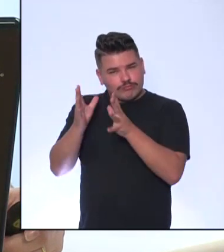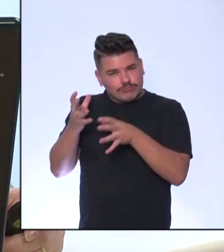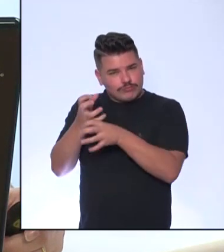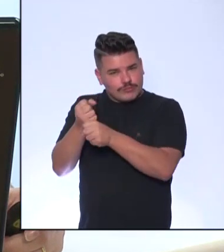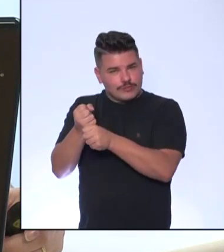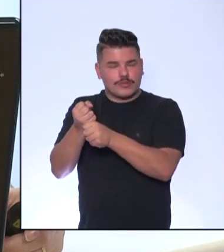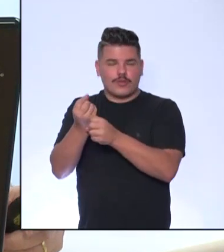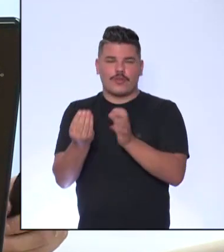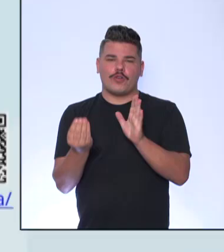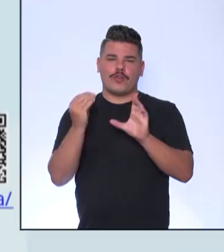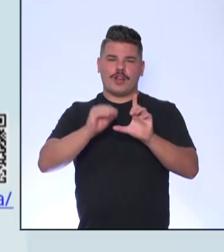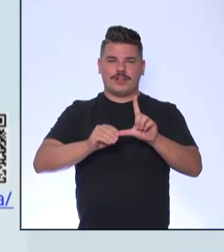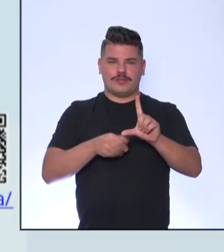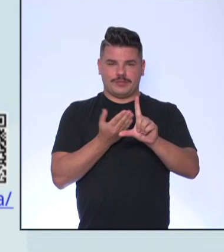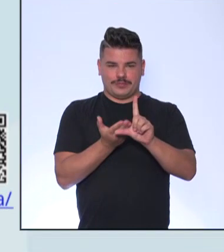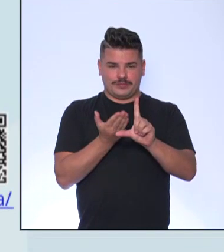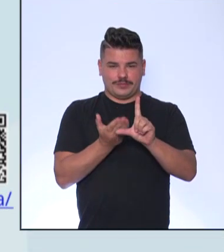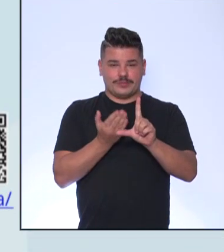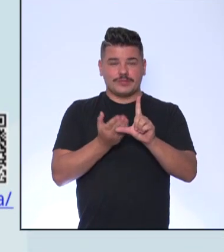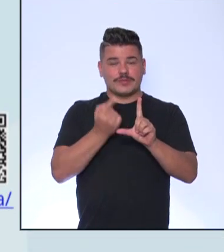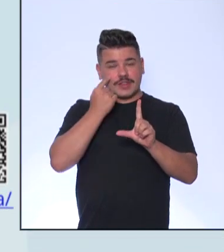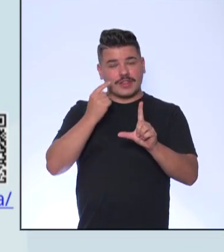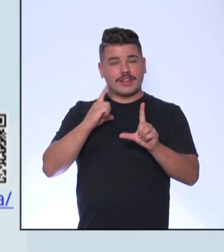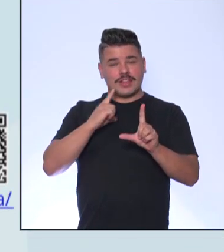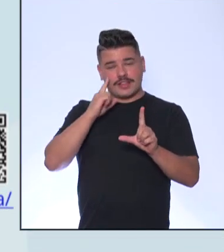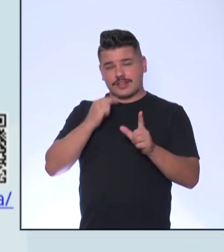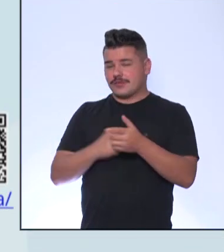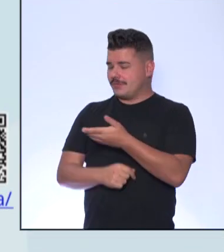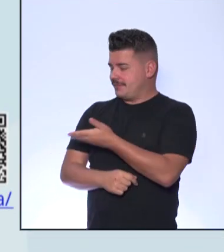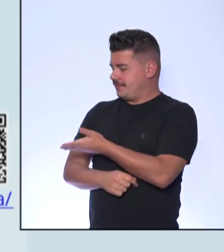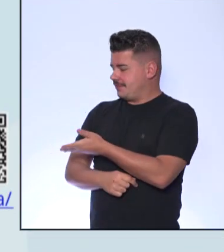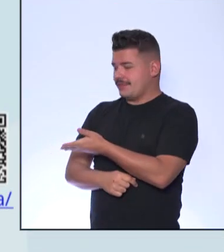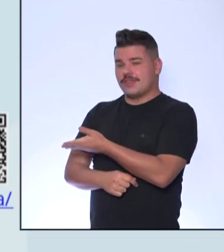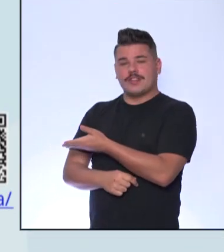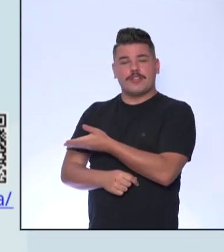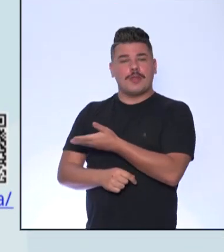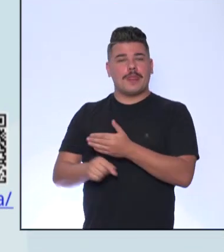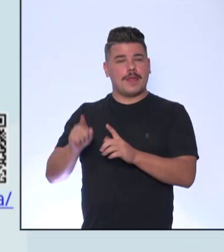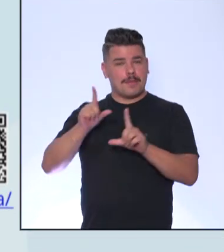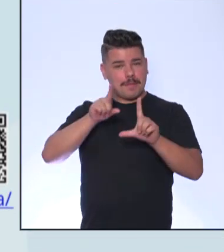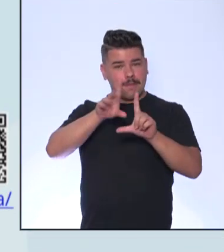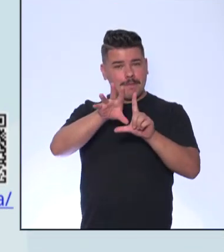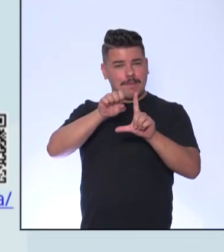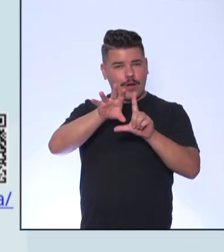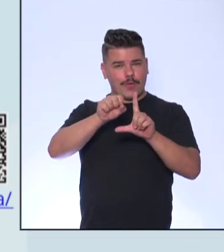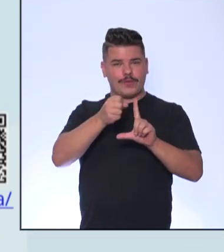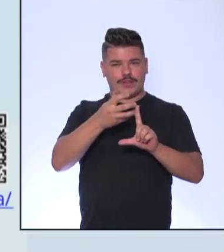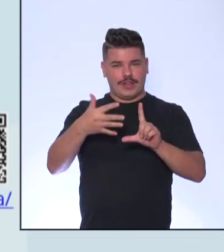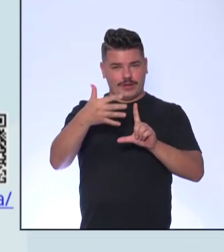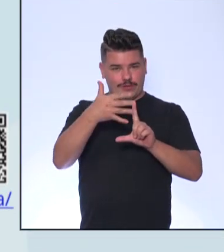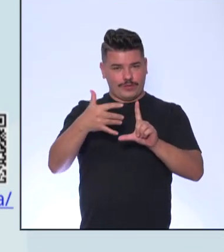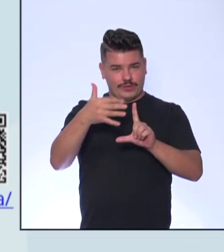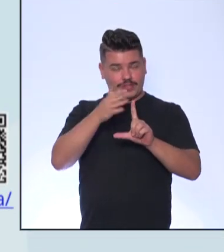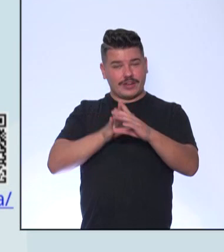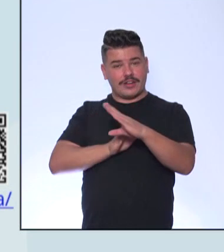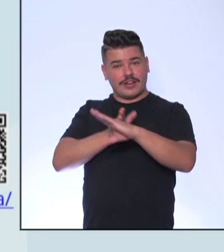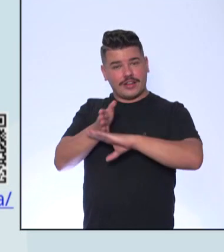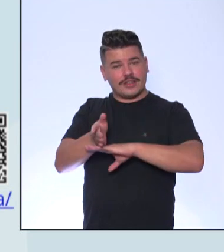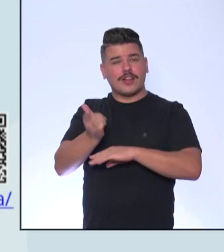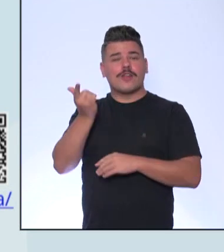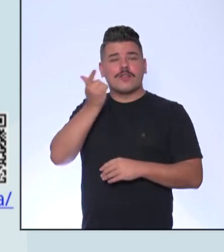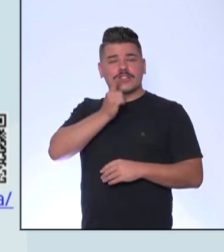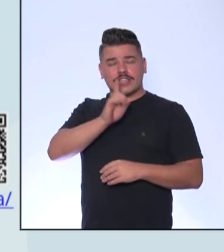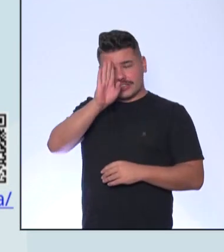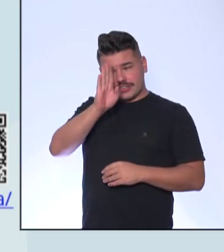Nesse QR Code que está presente na tela de vocês, vocês vão poder localizar o material do aluno, que ele está no